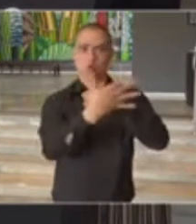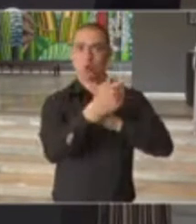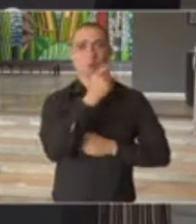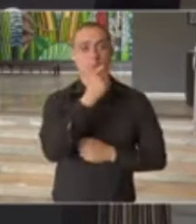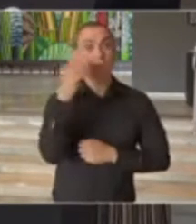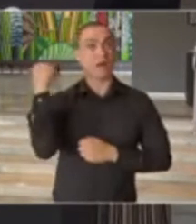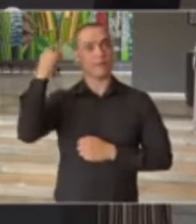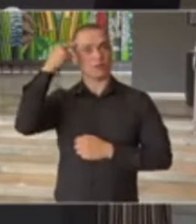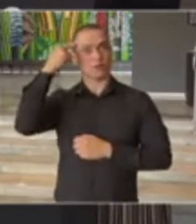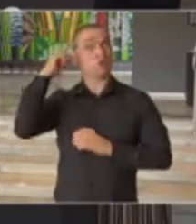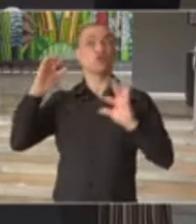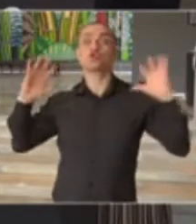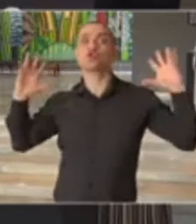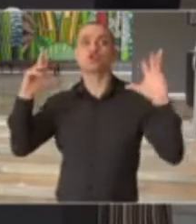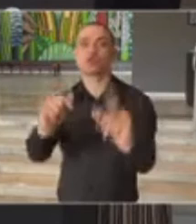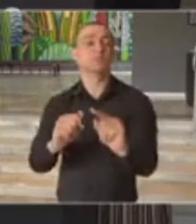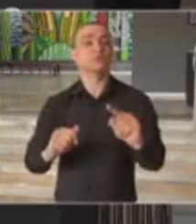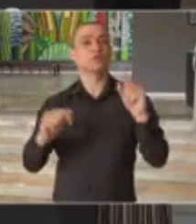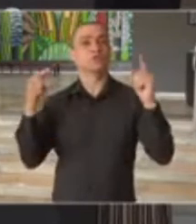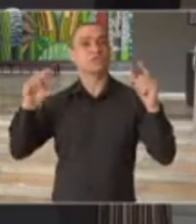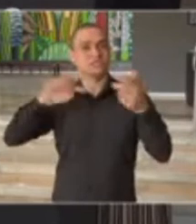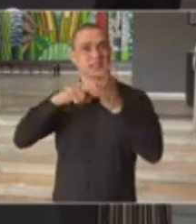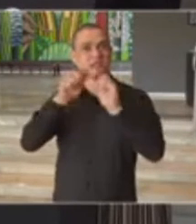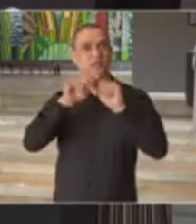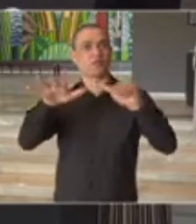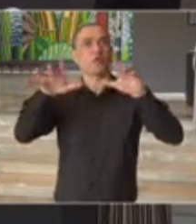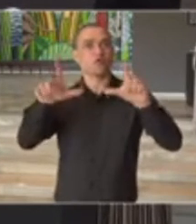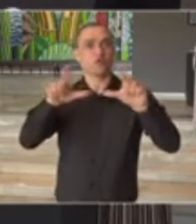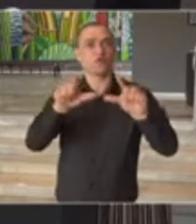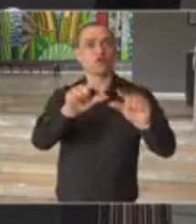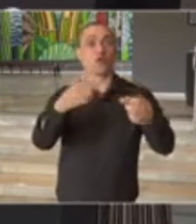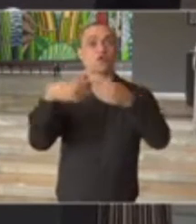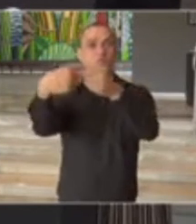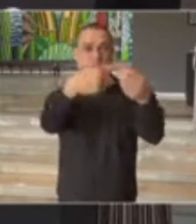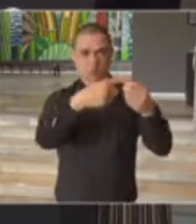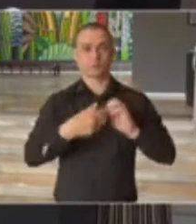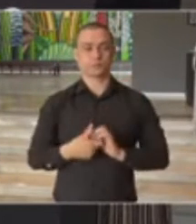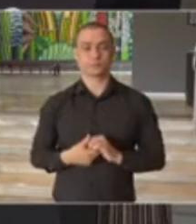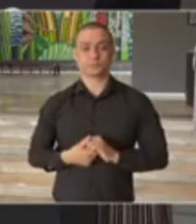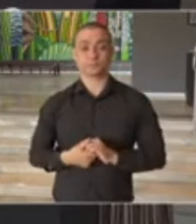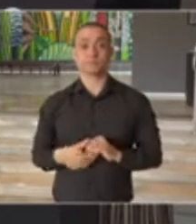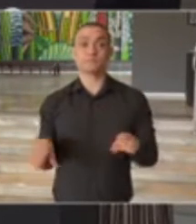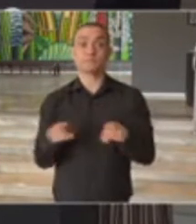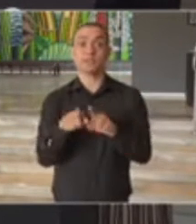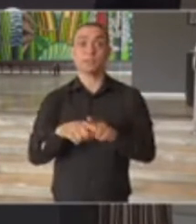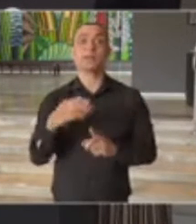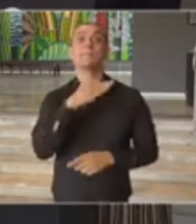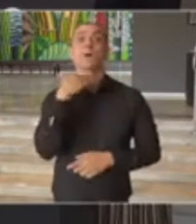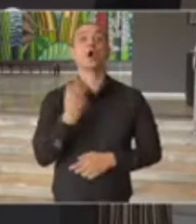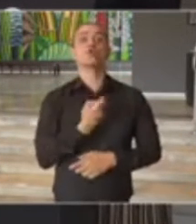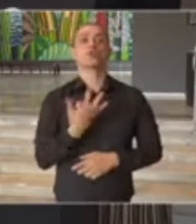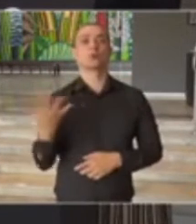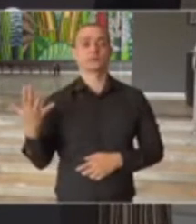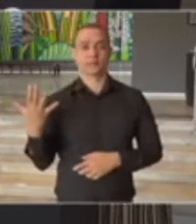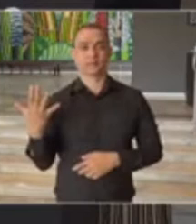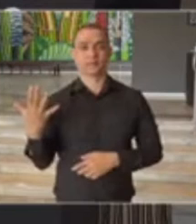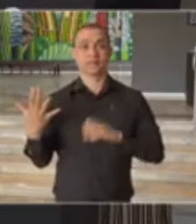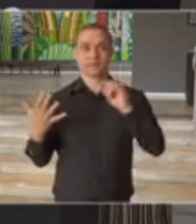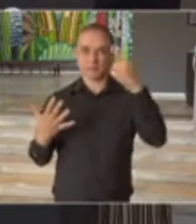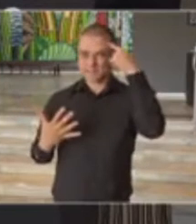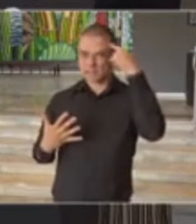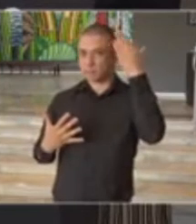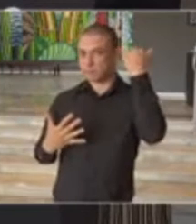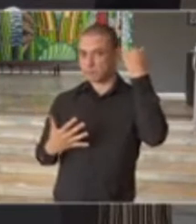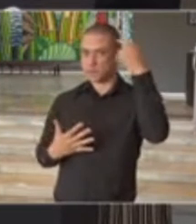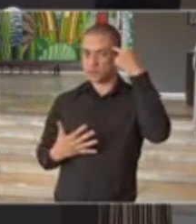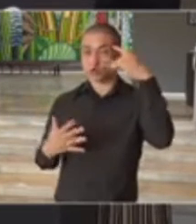anteriormente, delimitando essa desaceleração no interior do Estado de São Paulo. Também o número de óbitos, se a expectativa